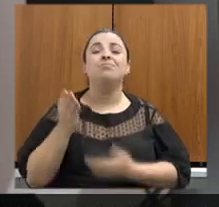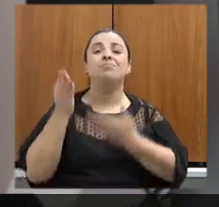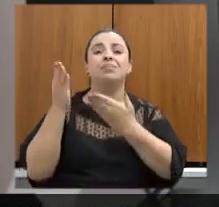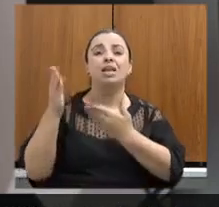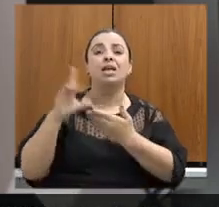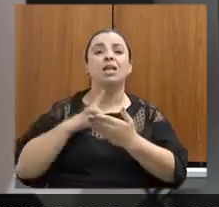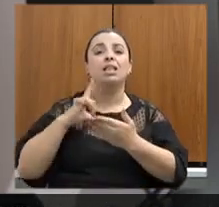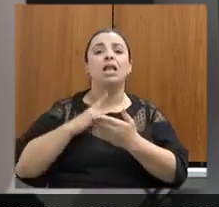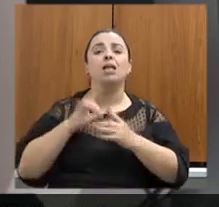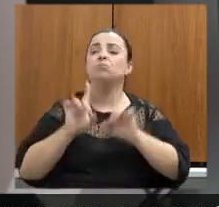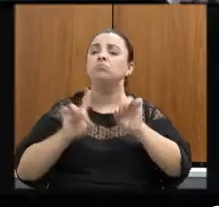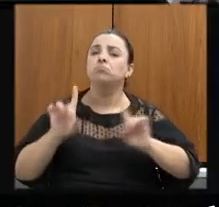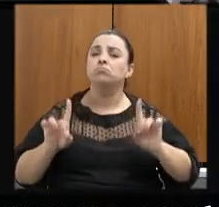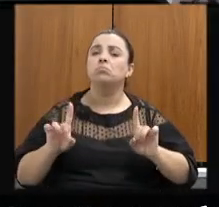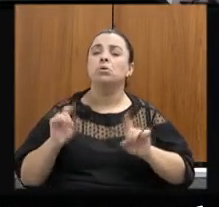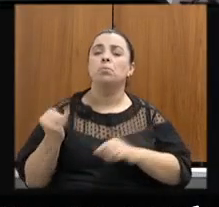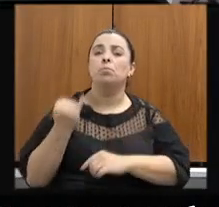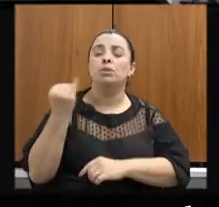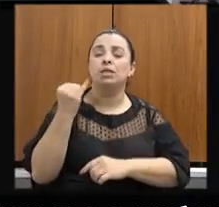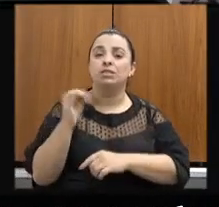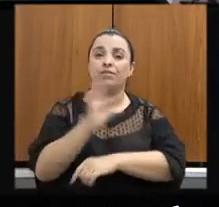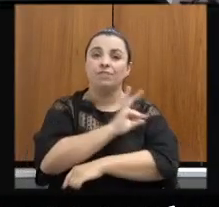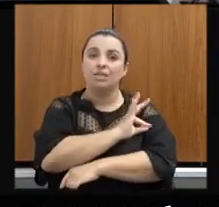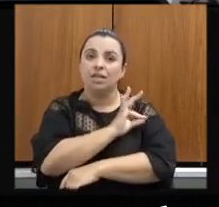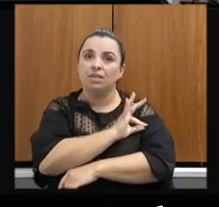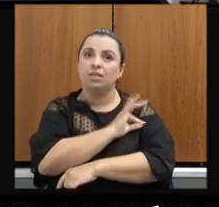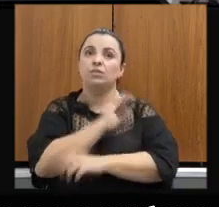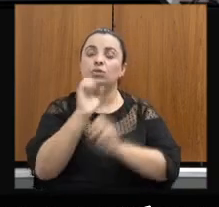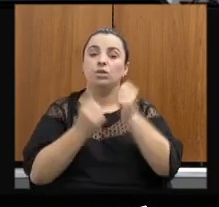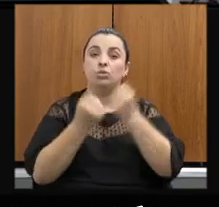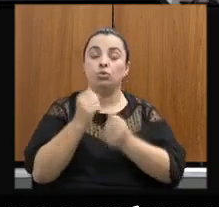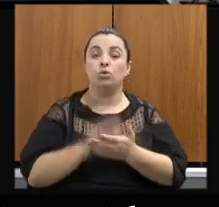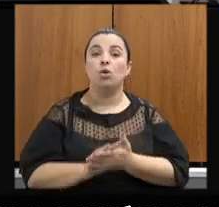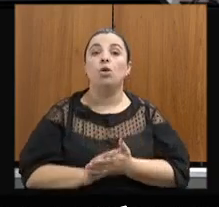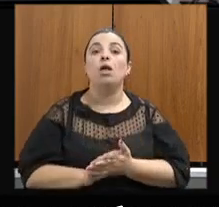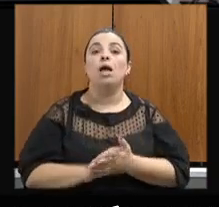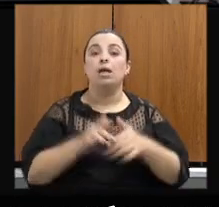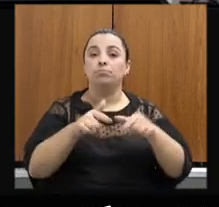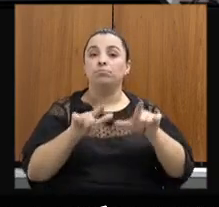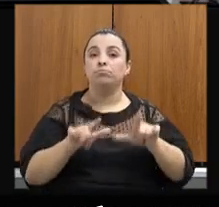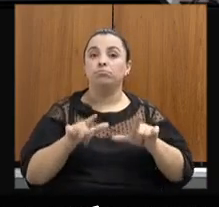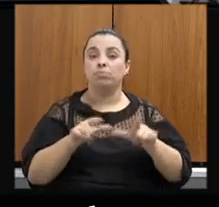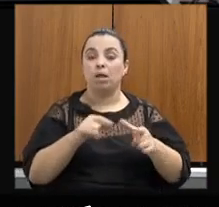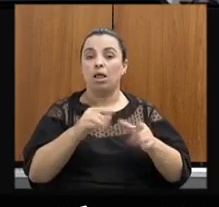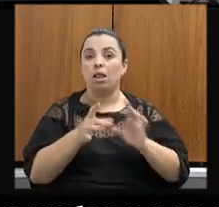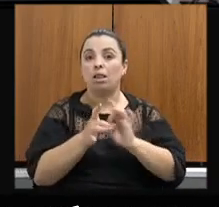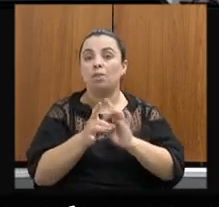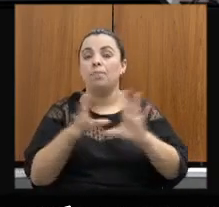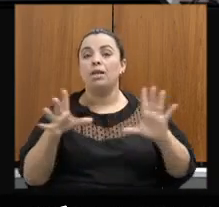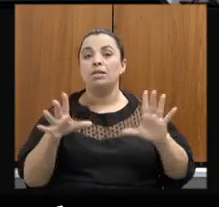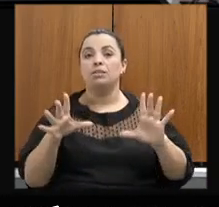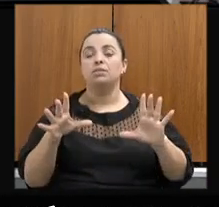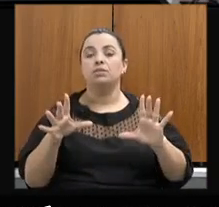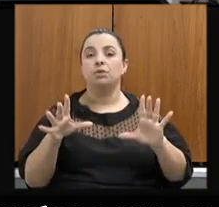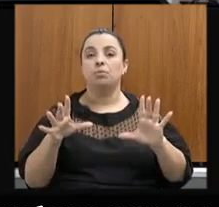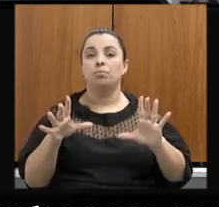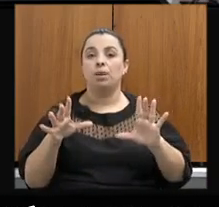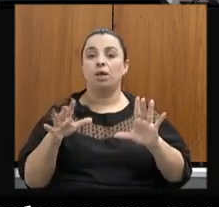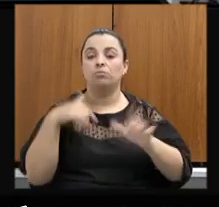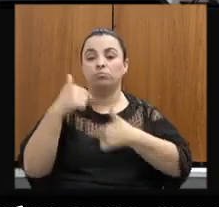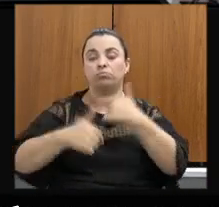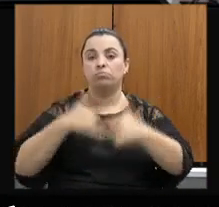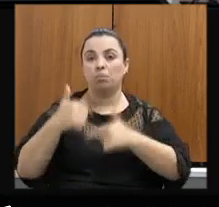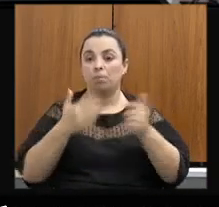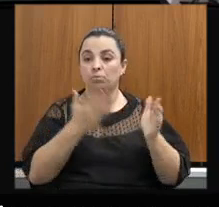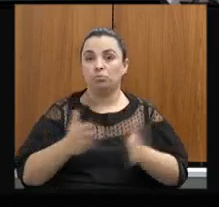fiscalização preventiva na indústria, o aumento do número de licenças ambientais para as atividades produtivas. Então, a